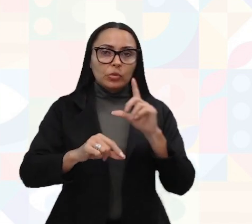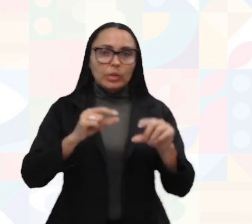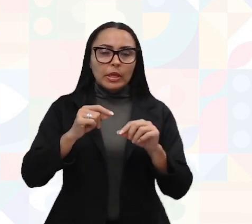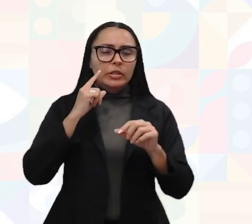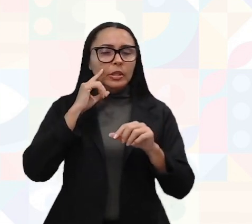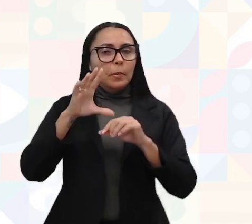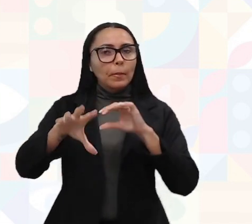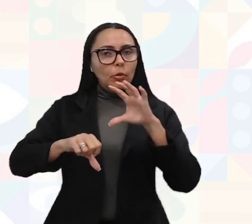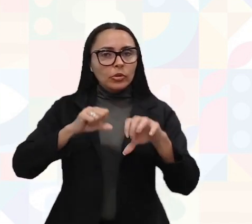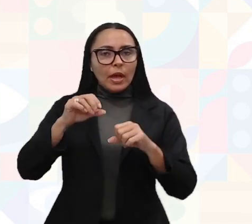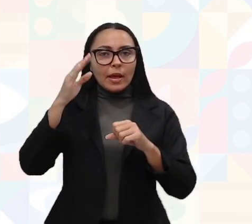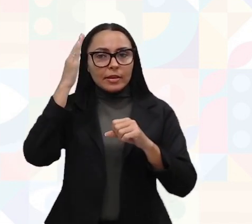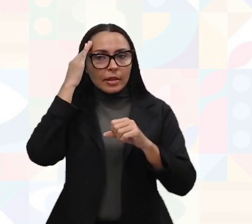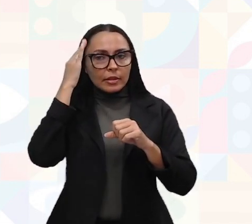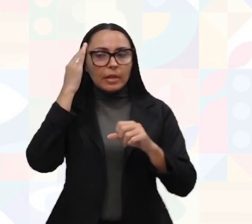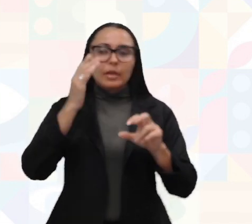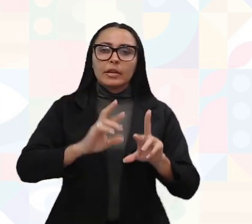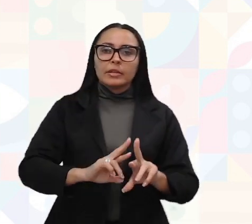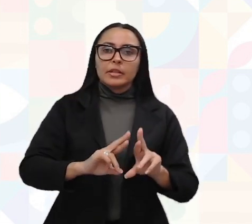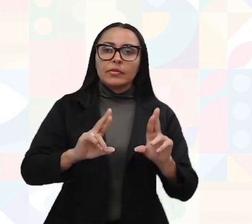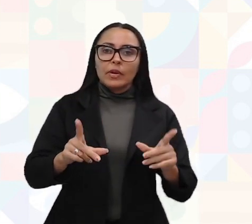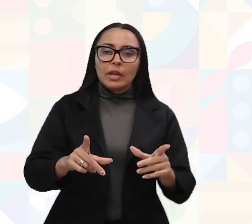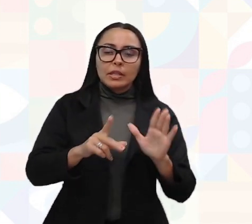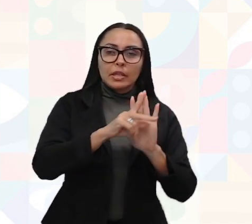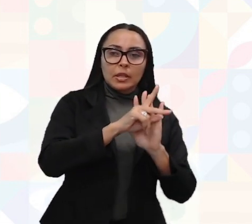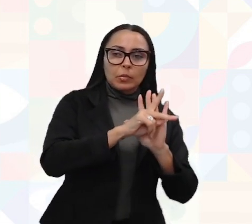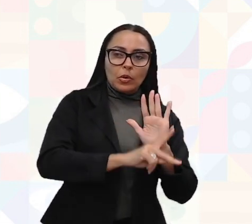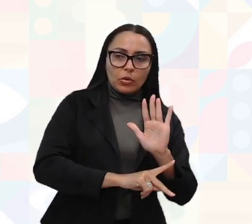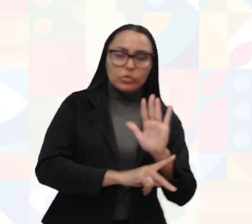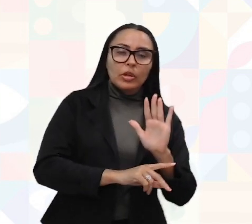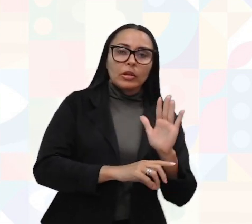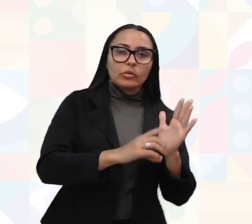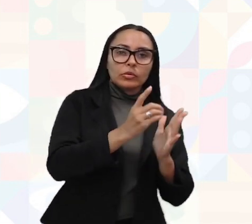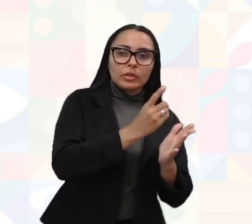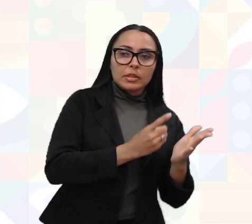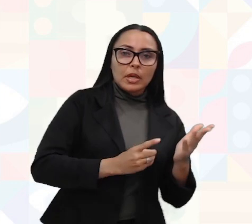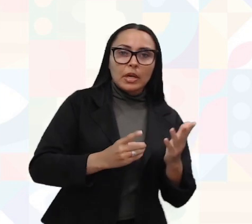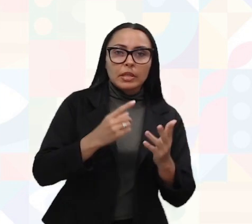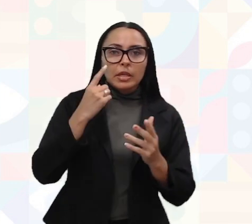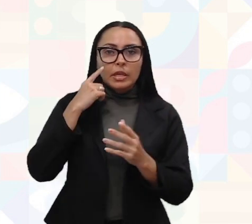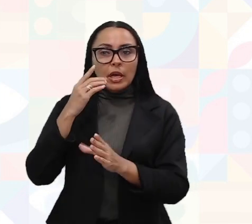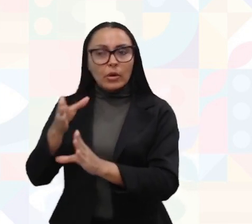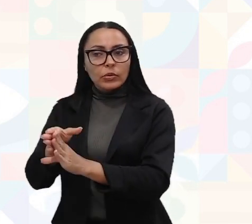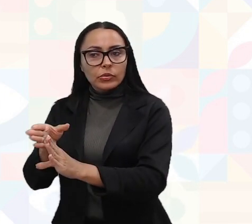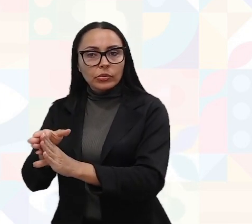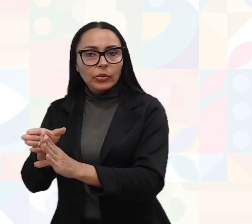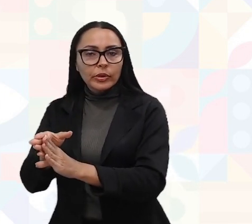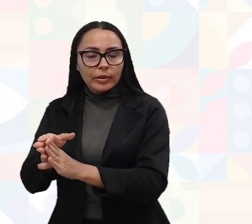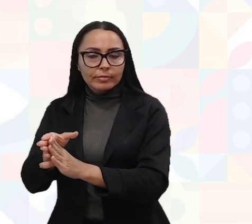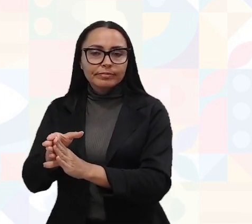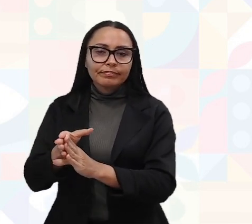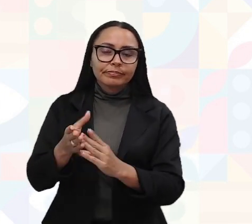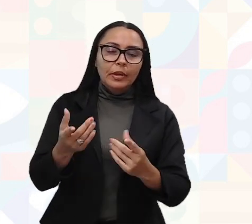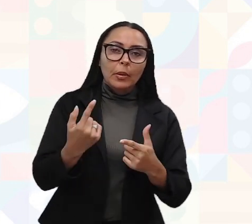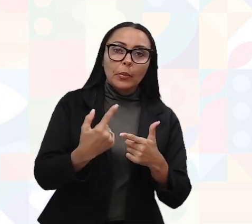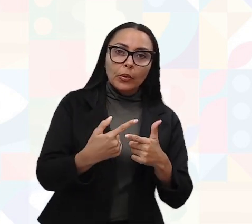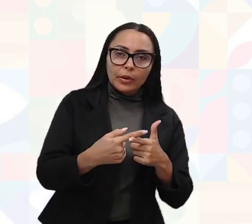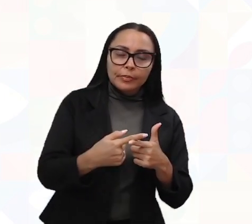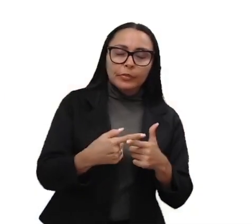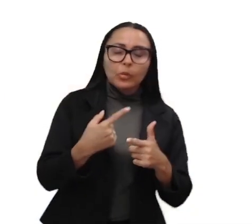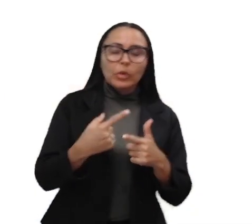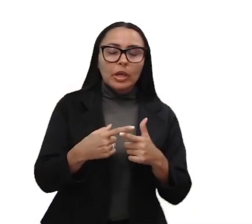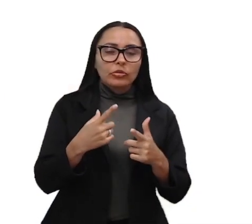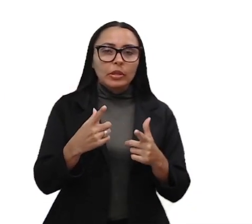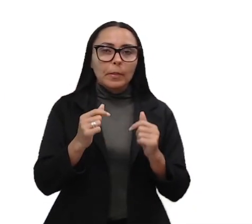buscando entender a diferença entre projeto de interiores e a consultoria. Por quê? Porque a gente